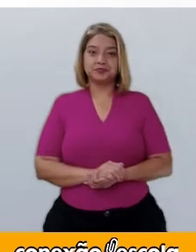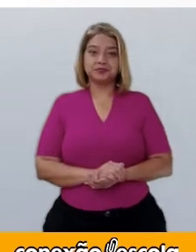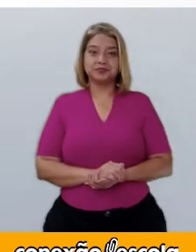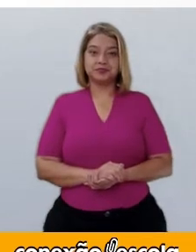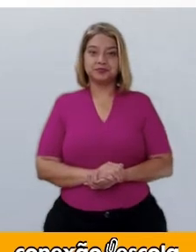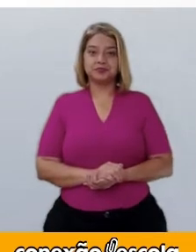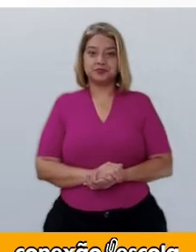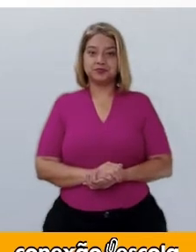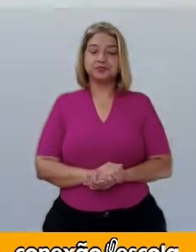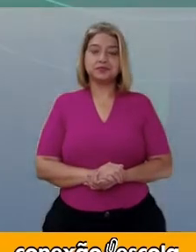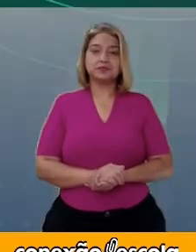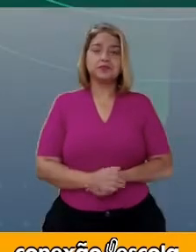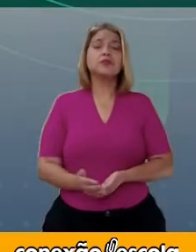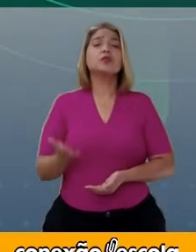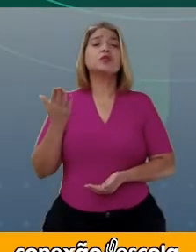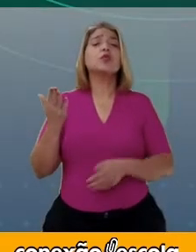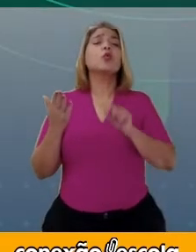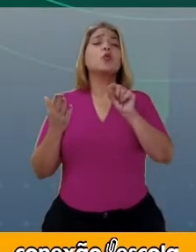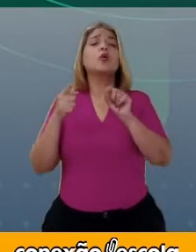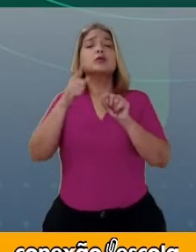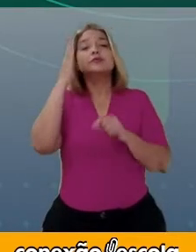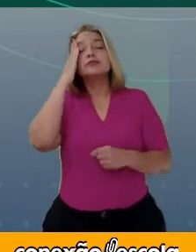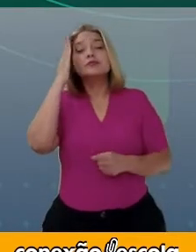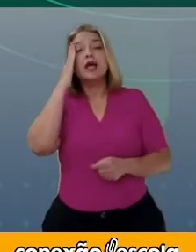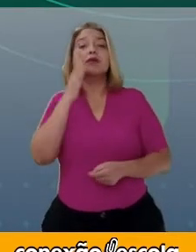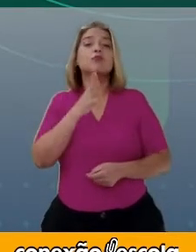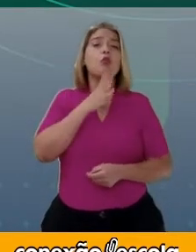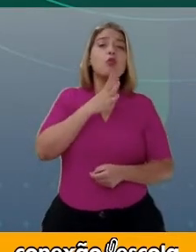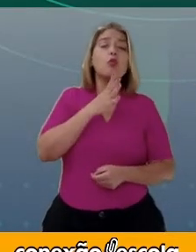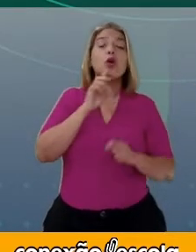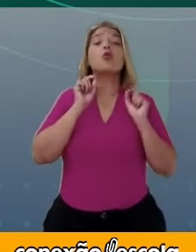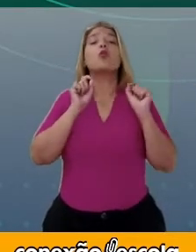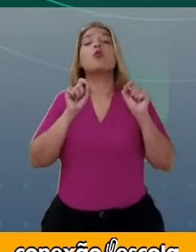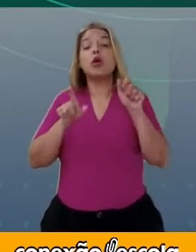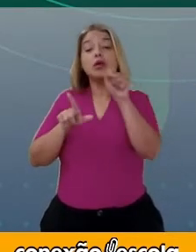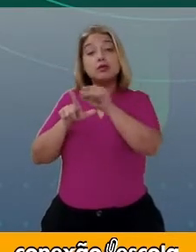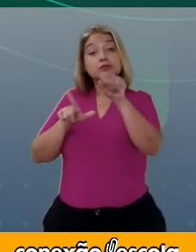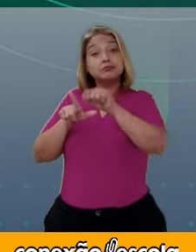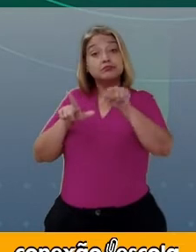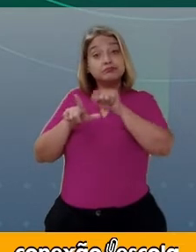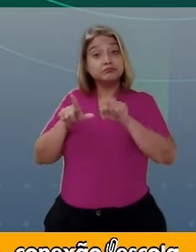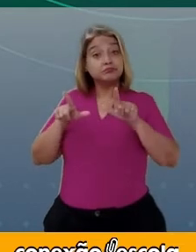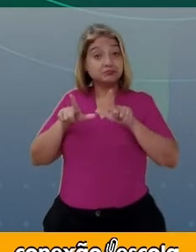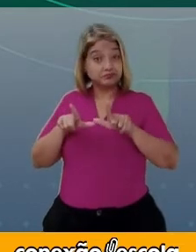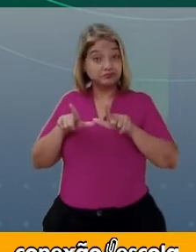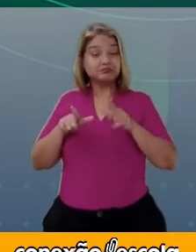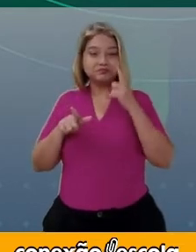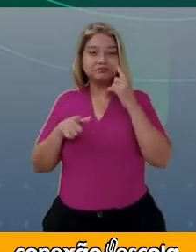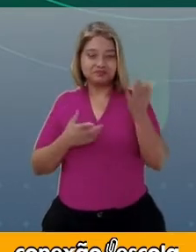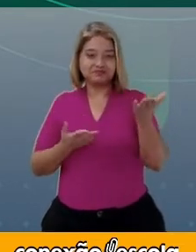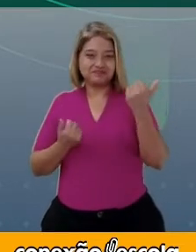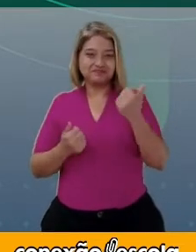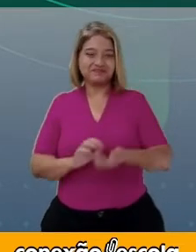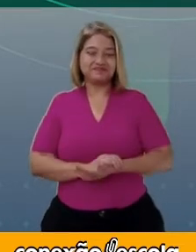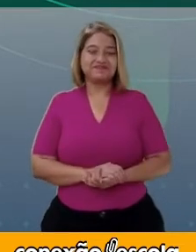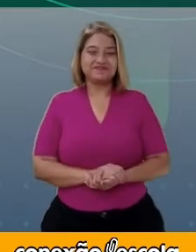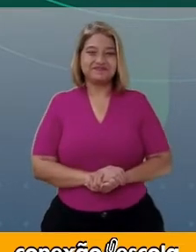E o que você sabe sobre bilhetes? Vamos continuar?